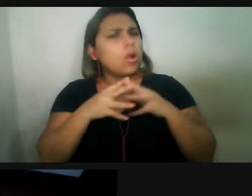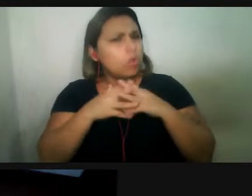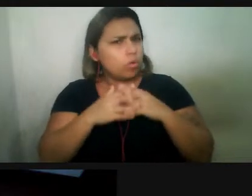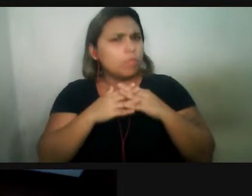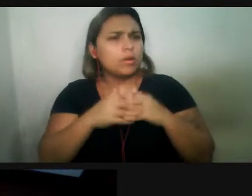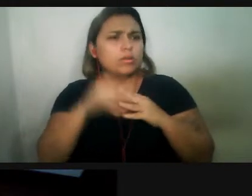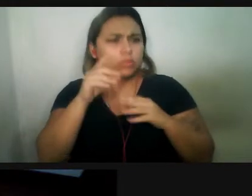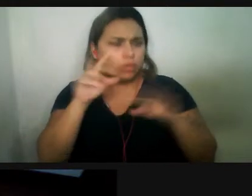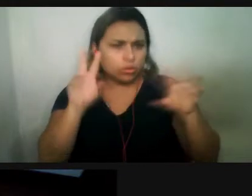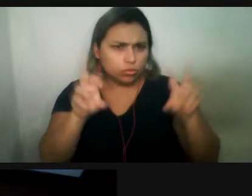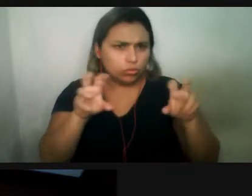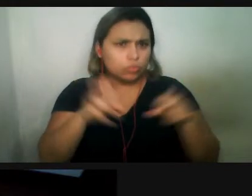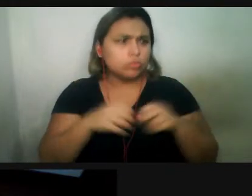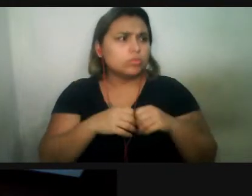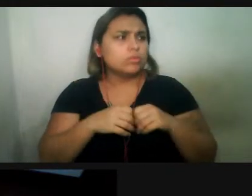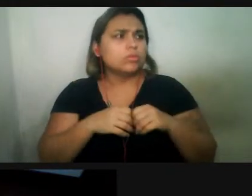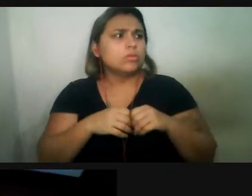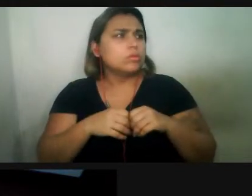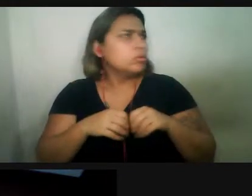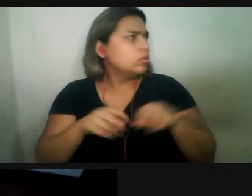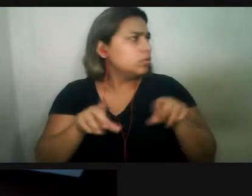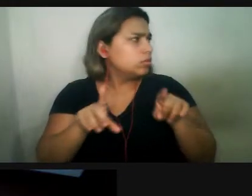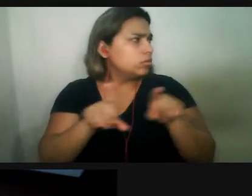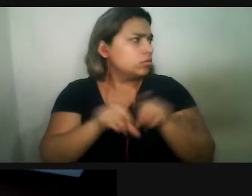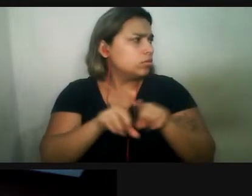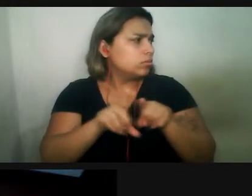mas o som, ele pode interferir, sim.